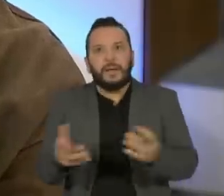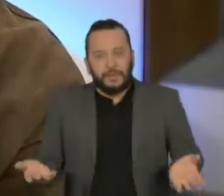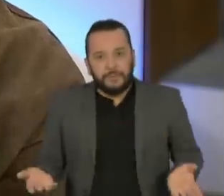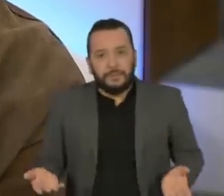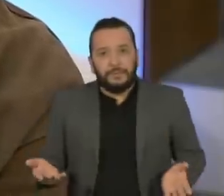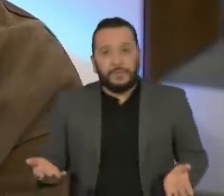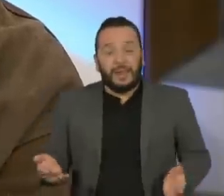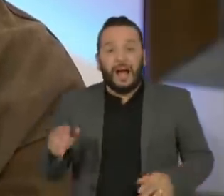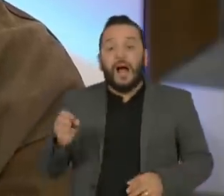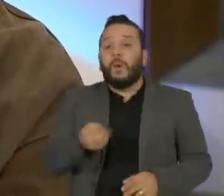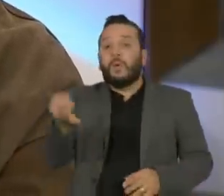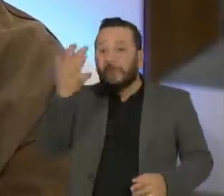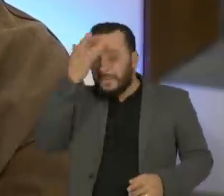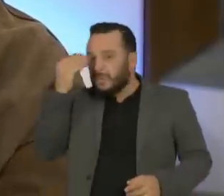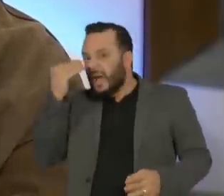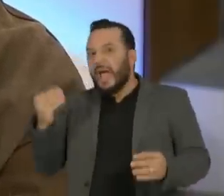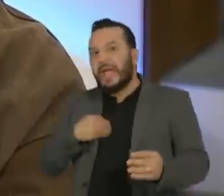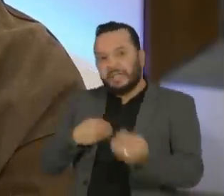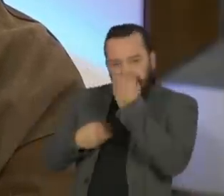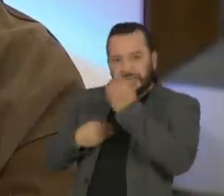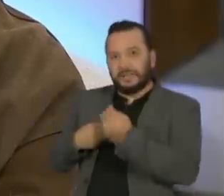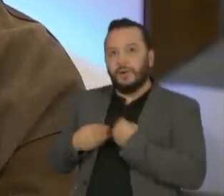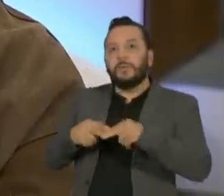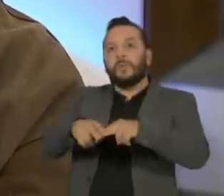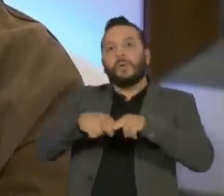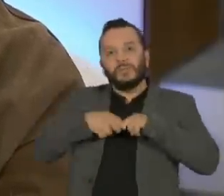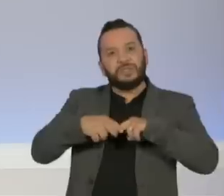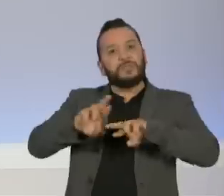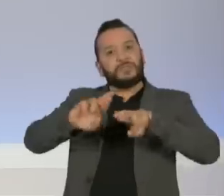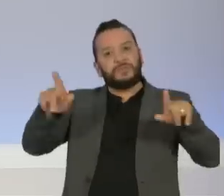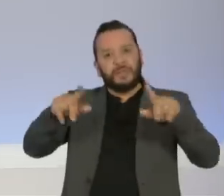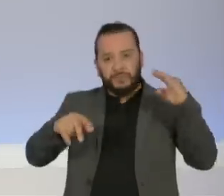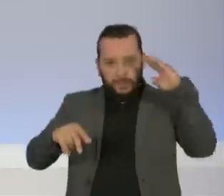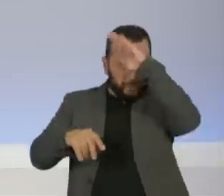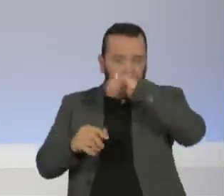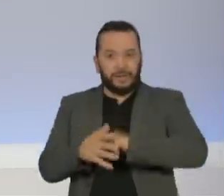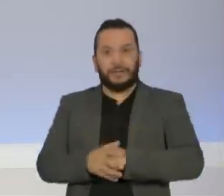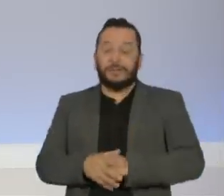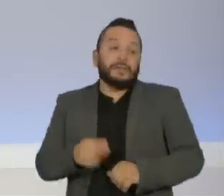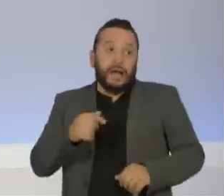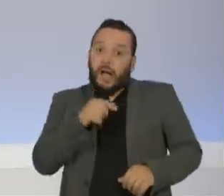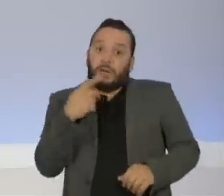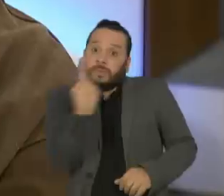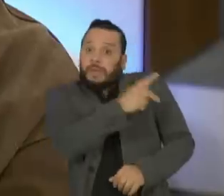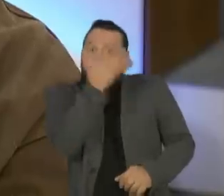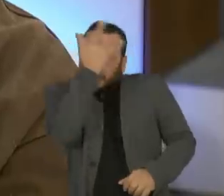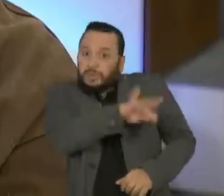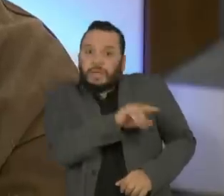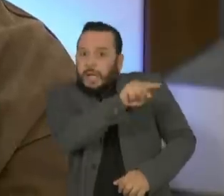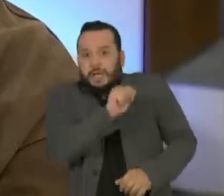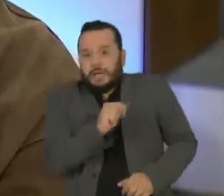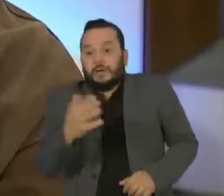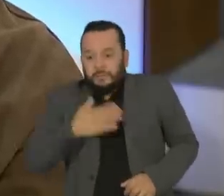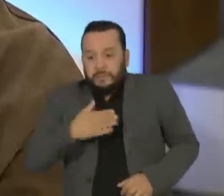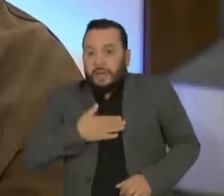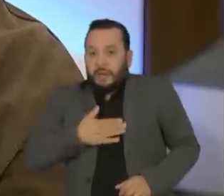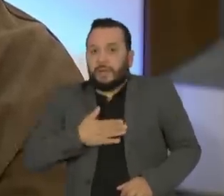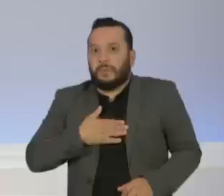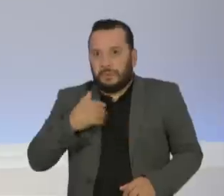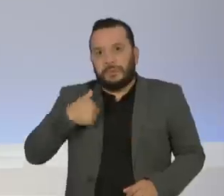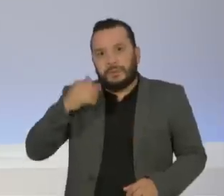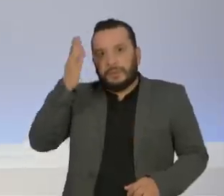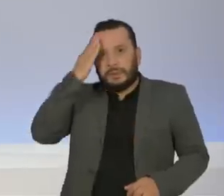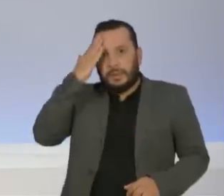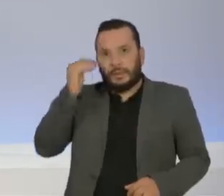por motivos totalmente diversos do Bolsonaro. Quais são os dele? Bom, eu sei os meus, eu não sei exatamente os dele porque eu não sou o Bolsonaro.